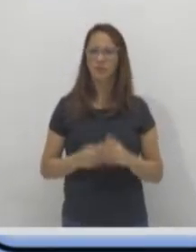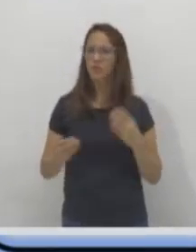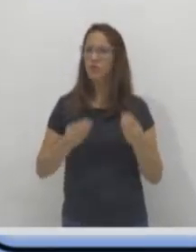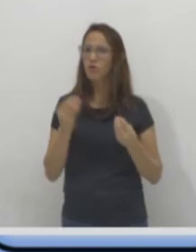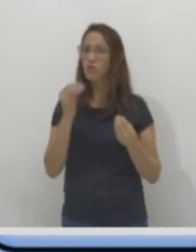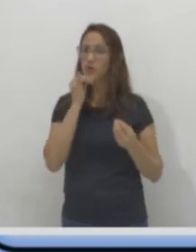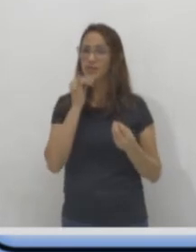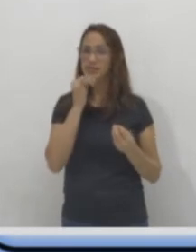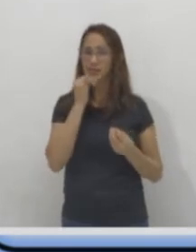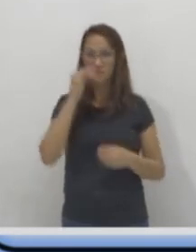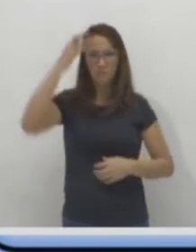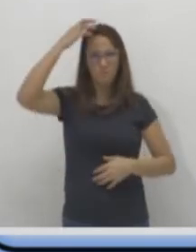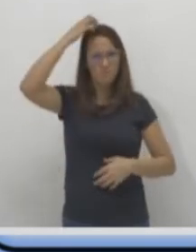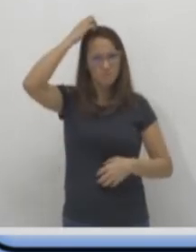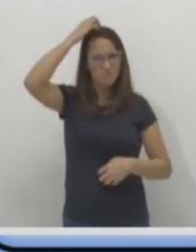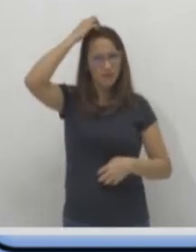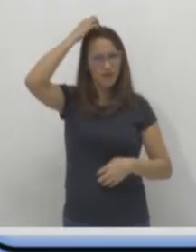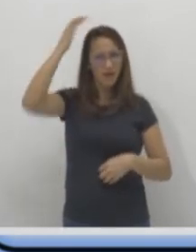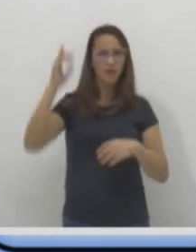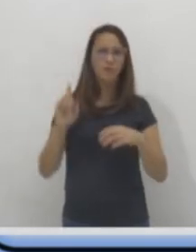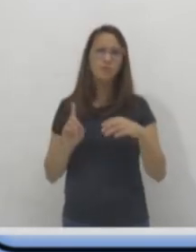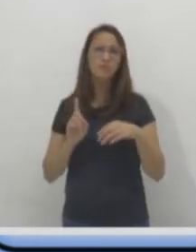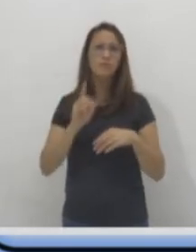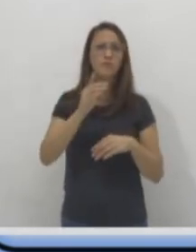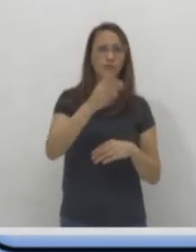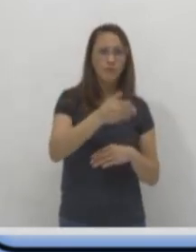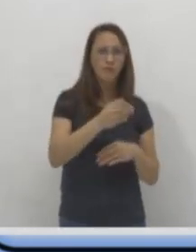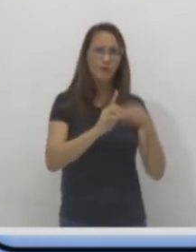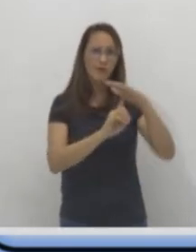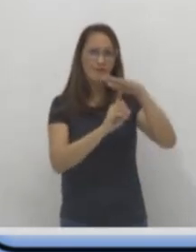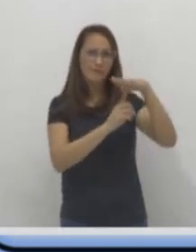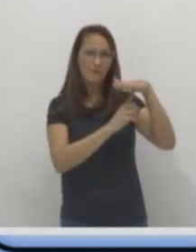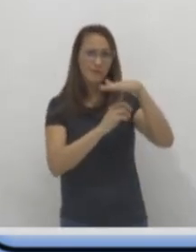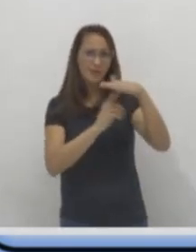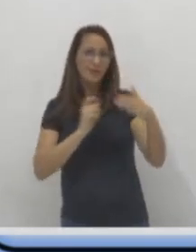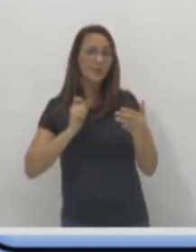exemplo. O macaco foi à feira e comprou doze bananas.